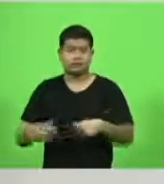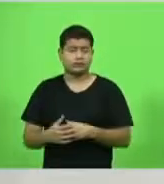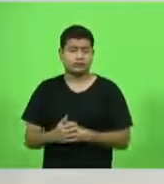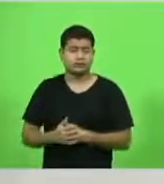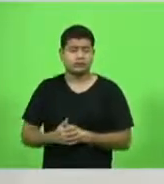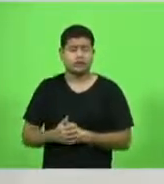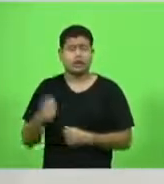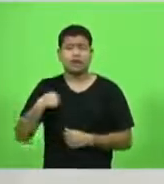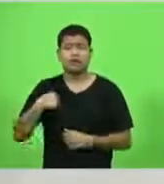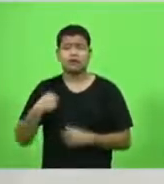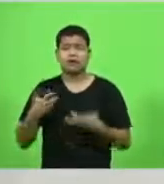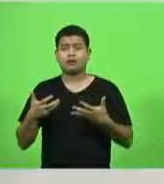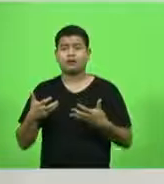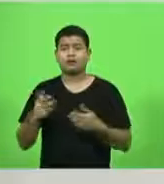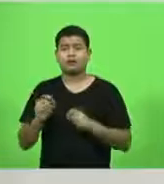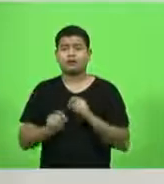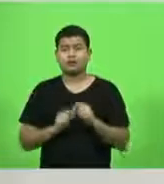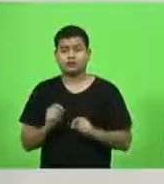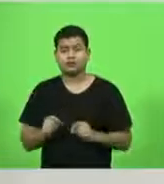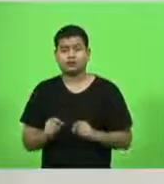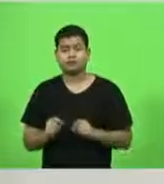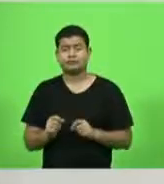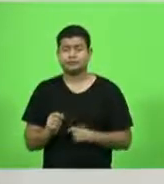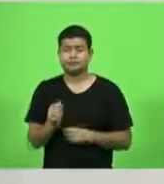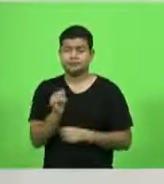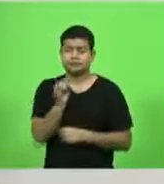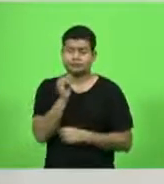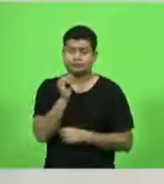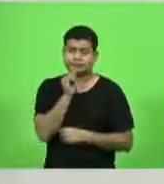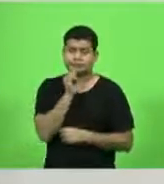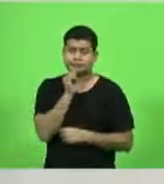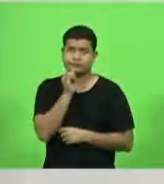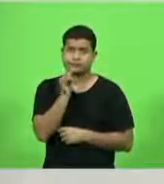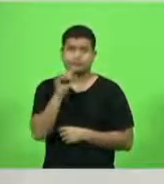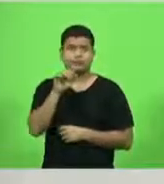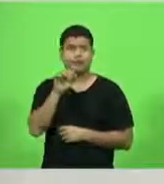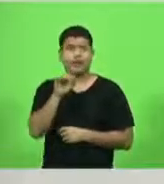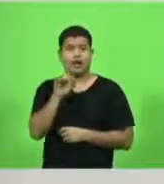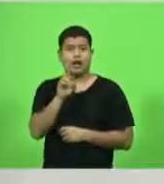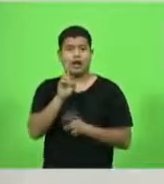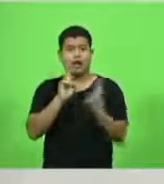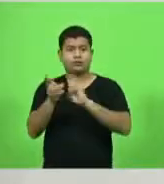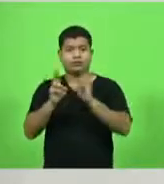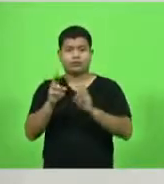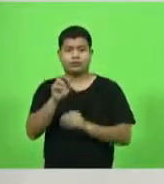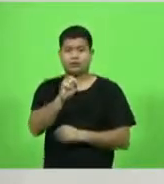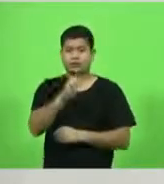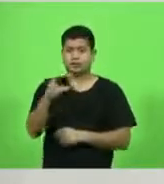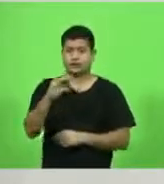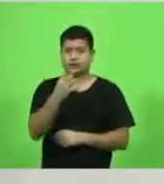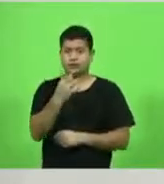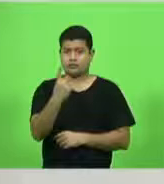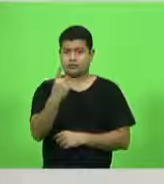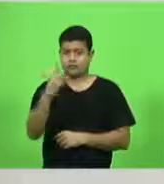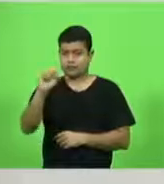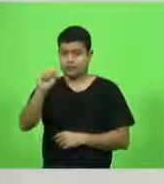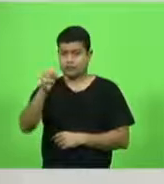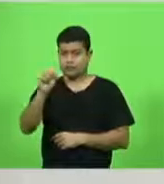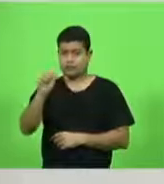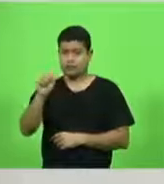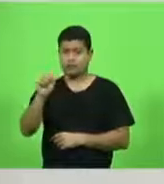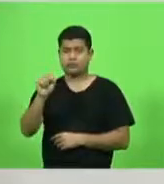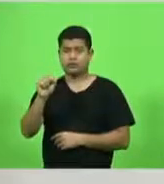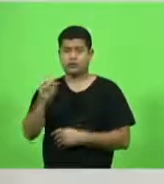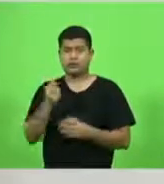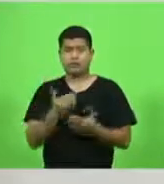a nossa rodovia, a SC418, que faz a ligação